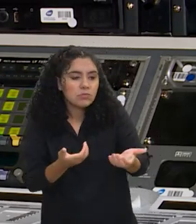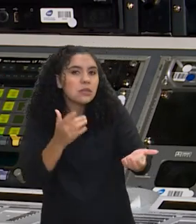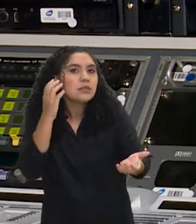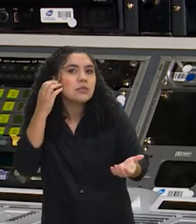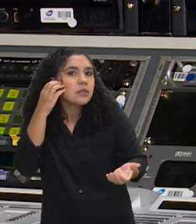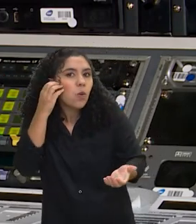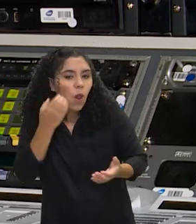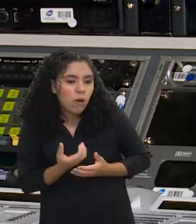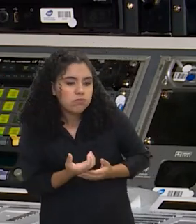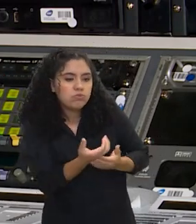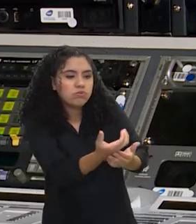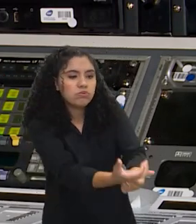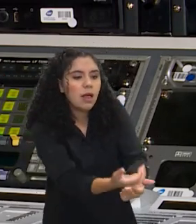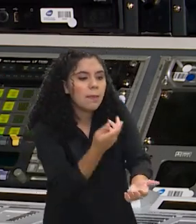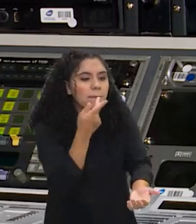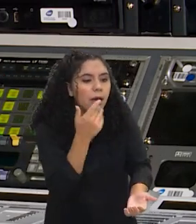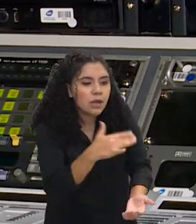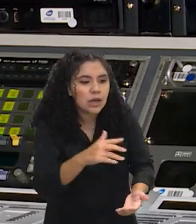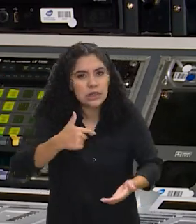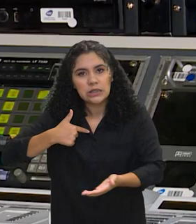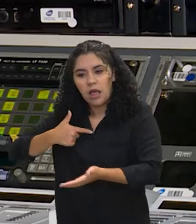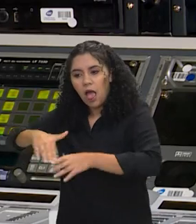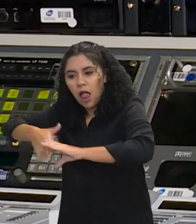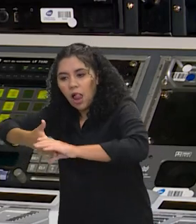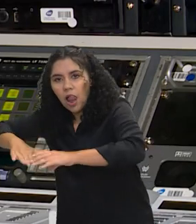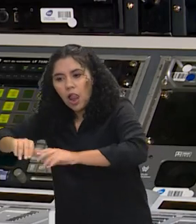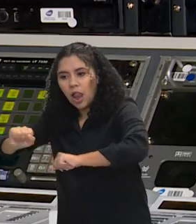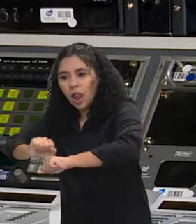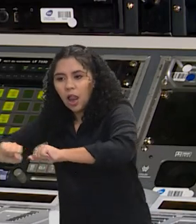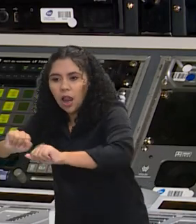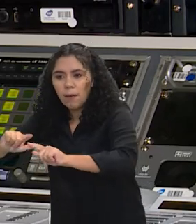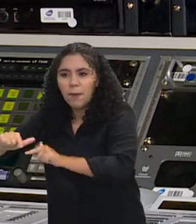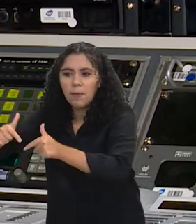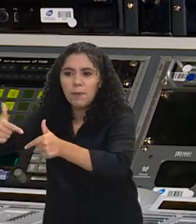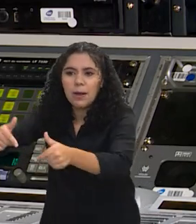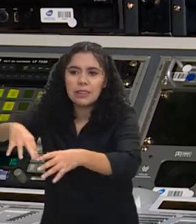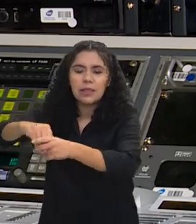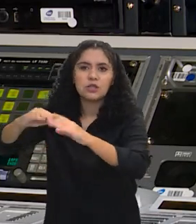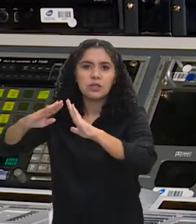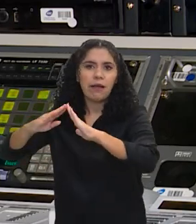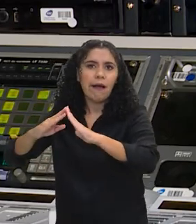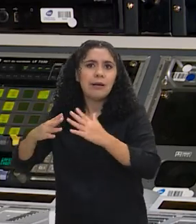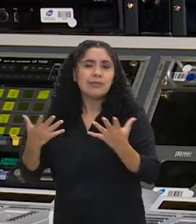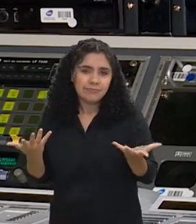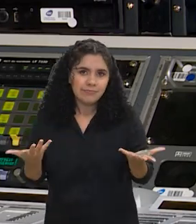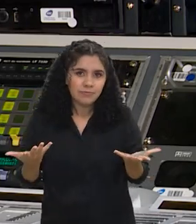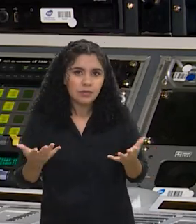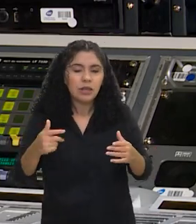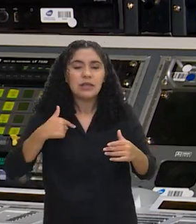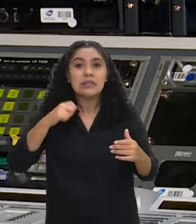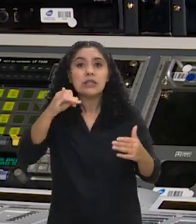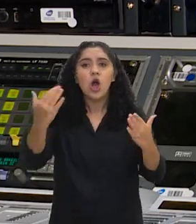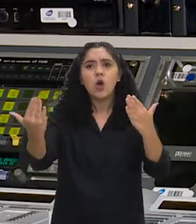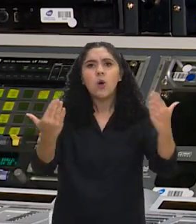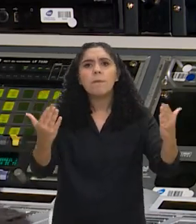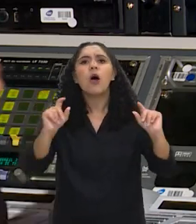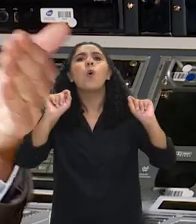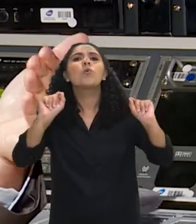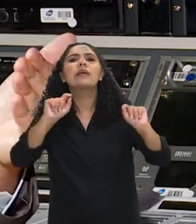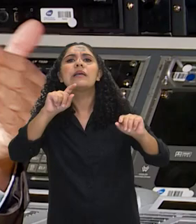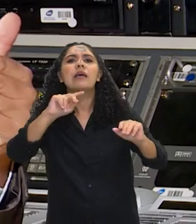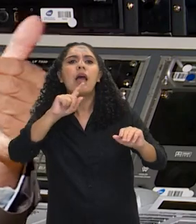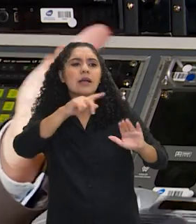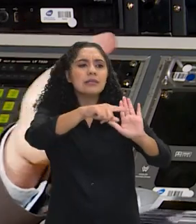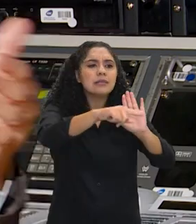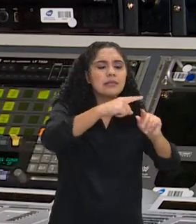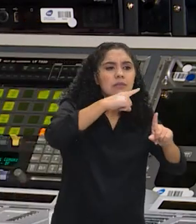poder trabalhar, para poder fazer as coisas. Isso às vezes parece que a gente está sem opção. Se a gente souber exatamente quais são os parâmetros que considerados saudáveis e